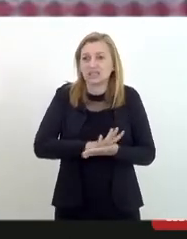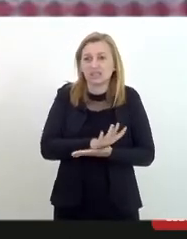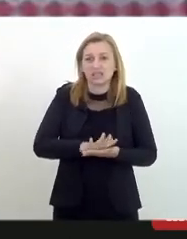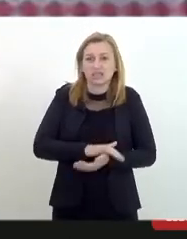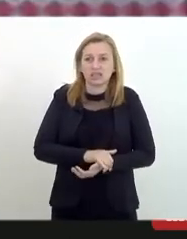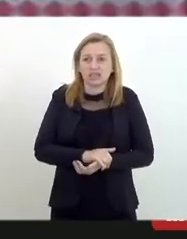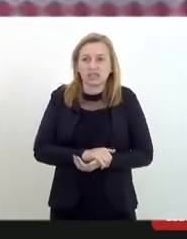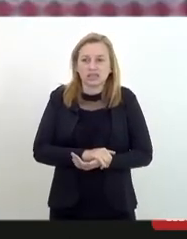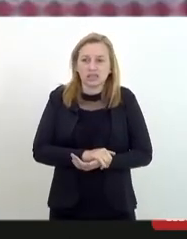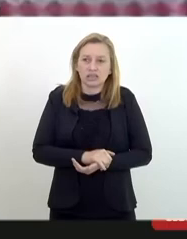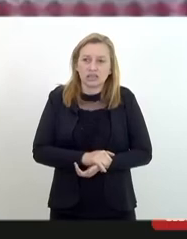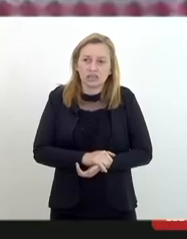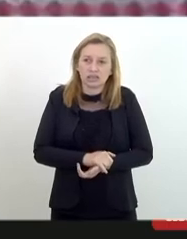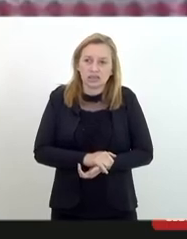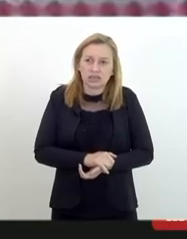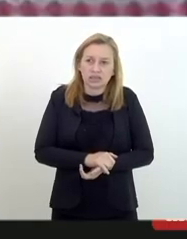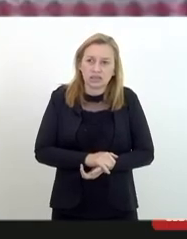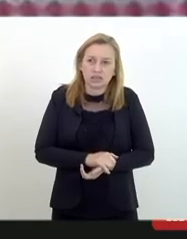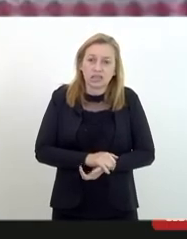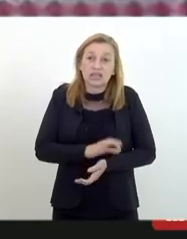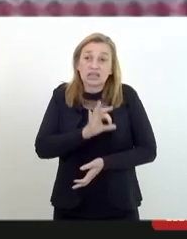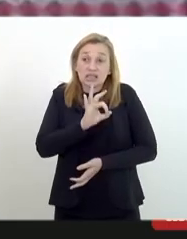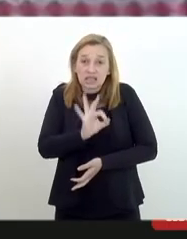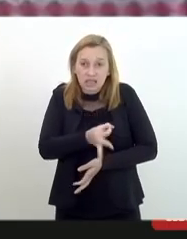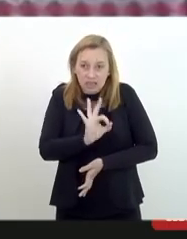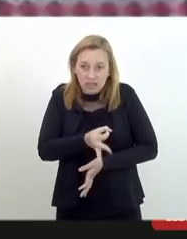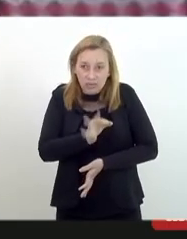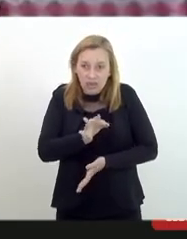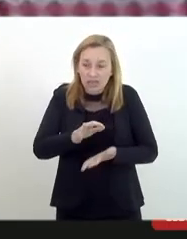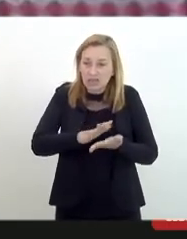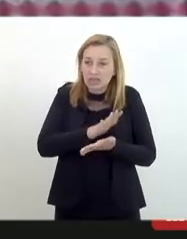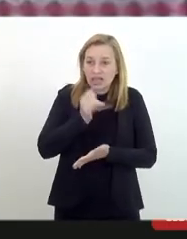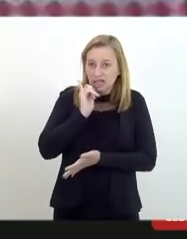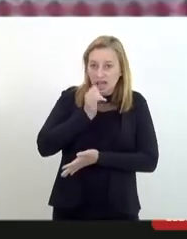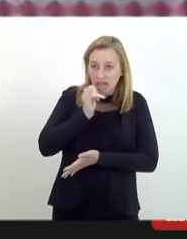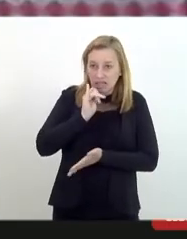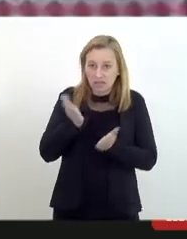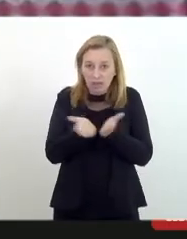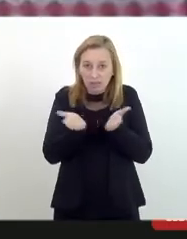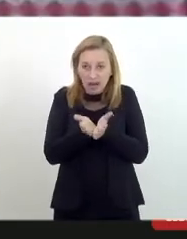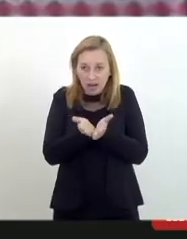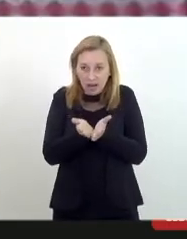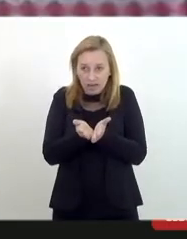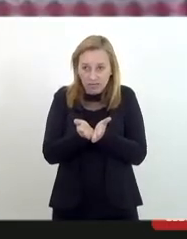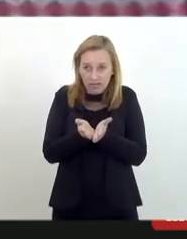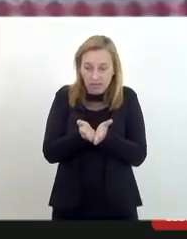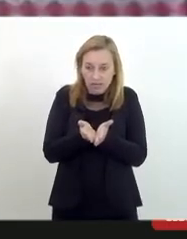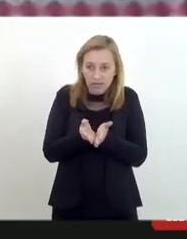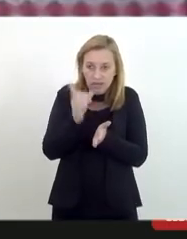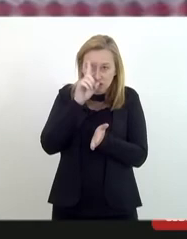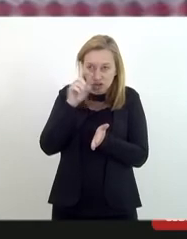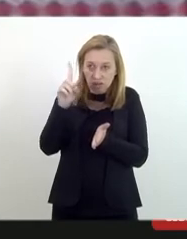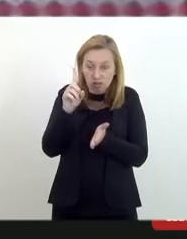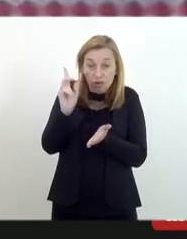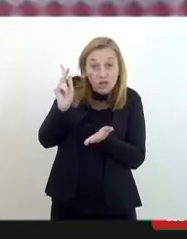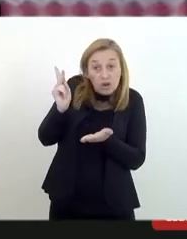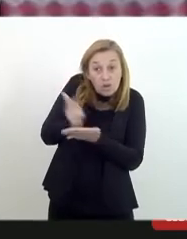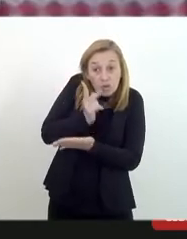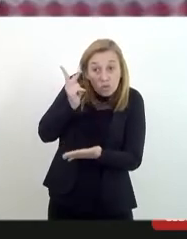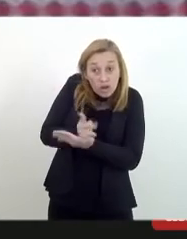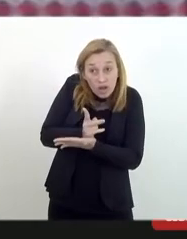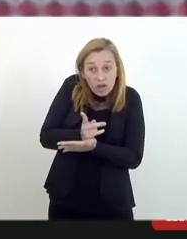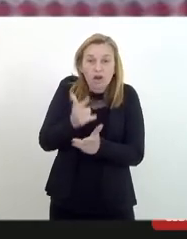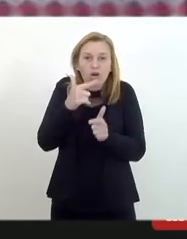teologicamente na narrativa bíblica há uma distorção há